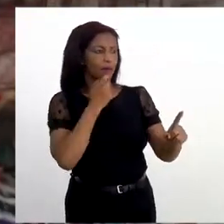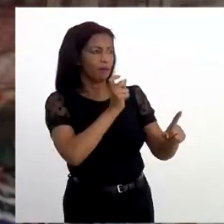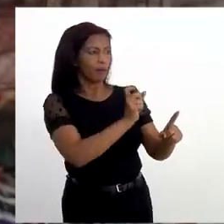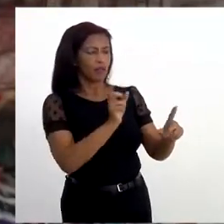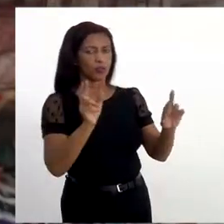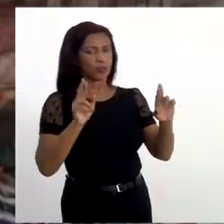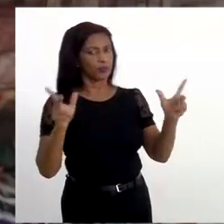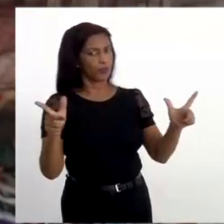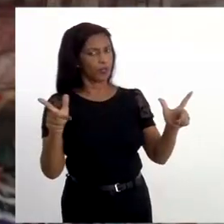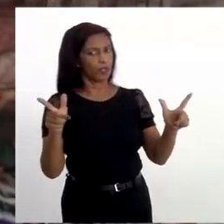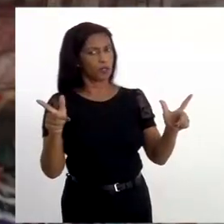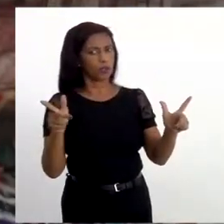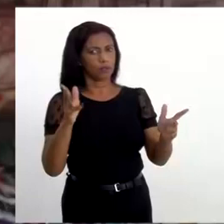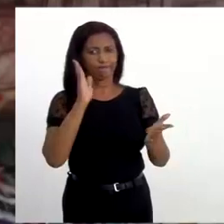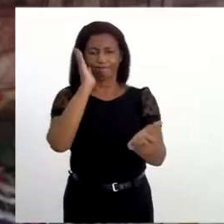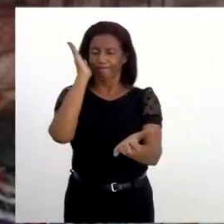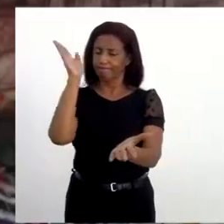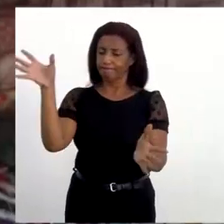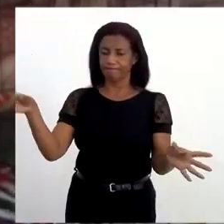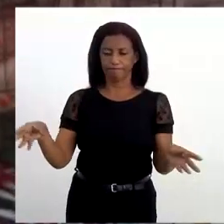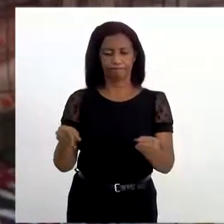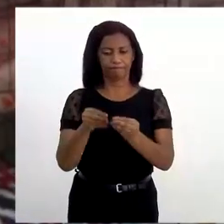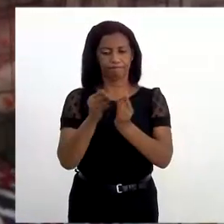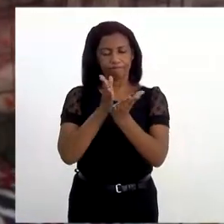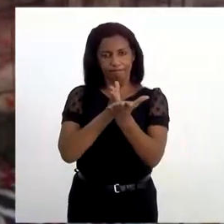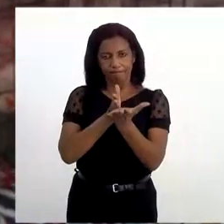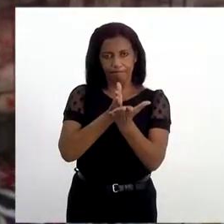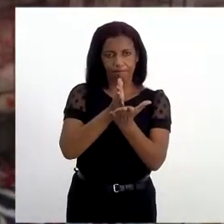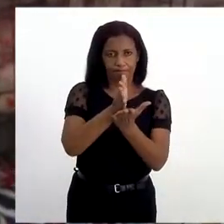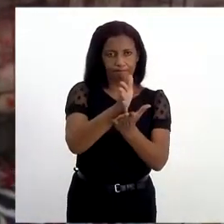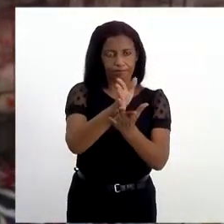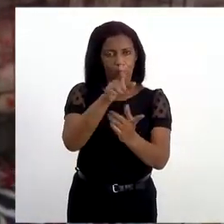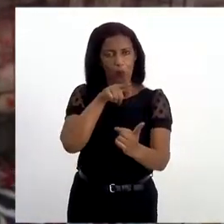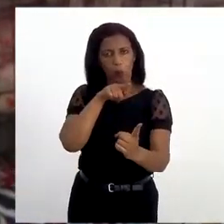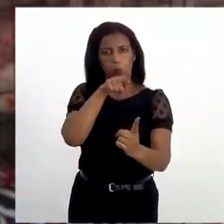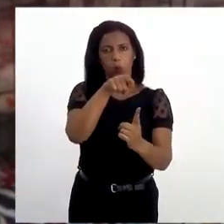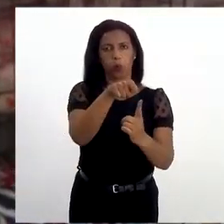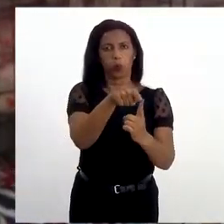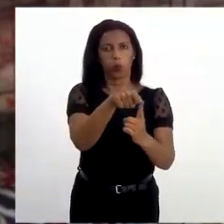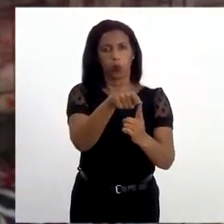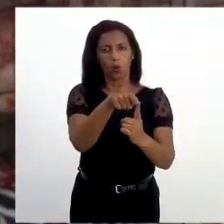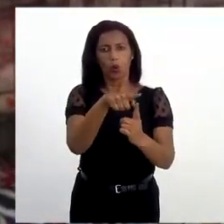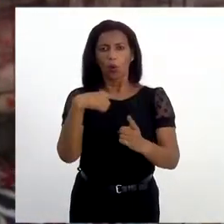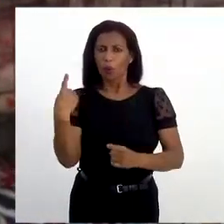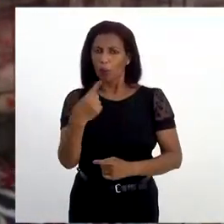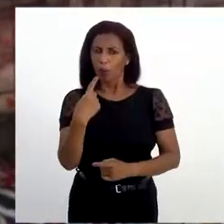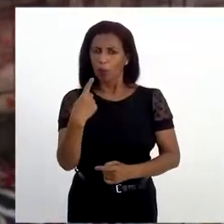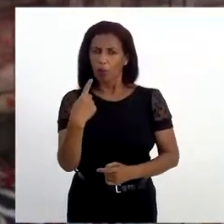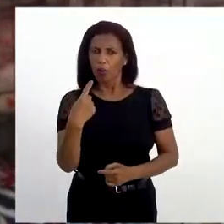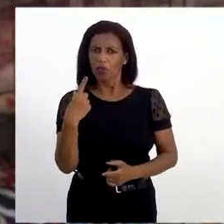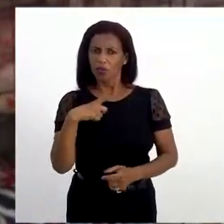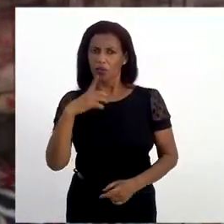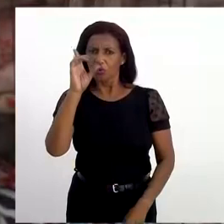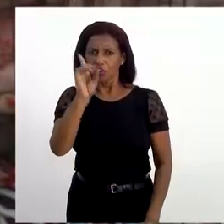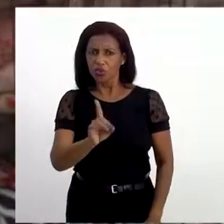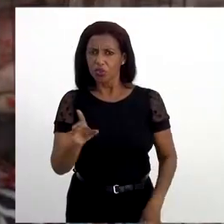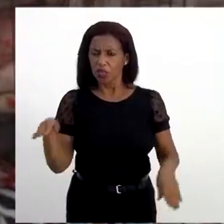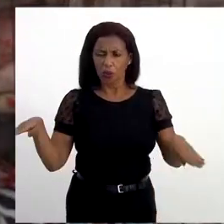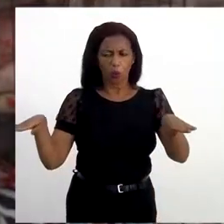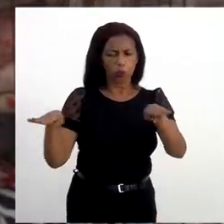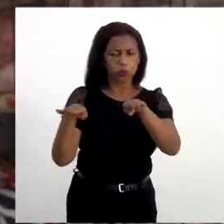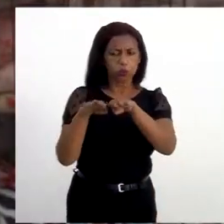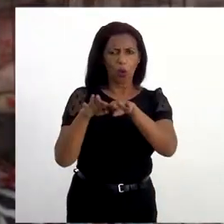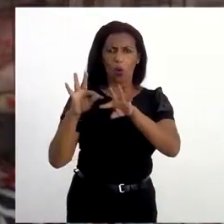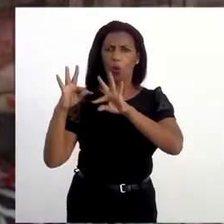palavra e o irmão falar outra. Vamos seguir o mesmo ideal. Vamos seguir o mesmo objetivo. Porque nós temos